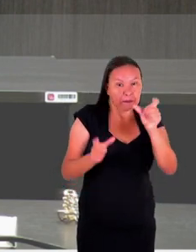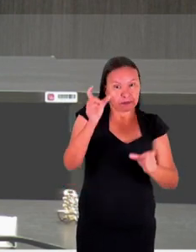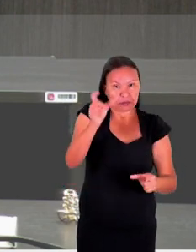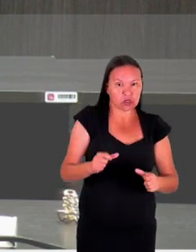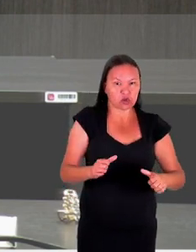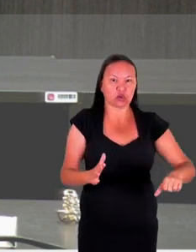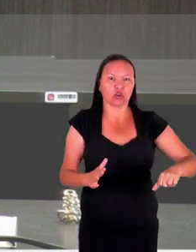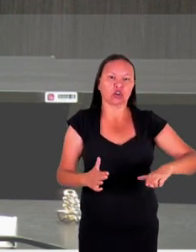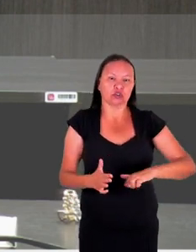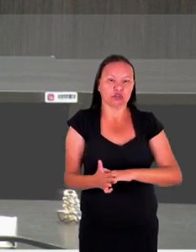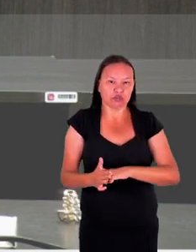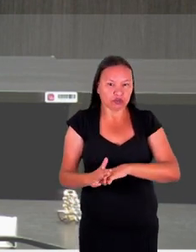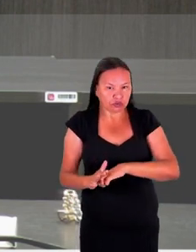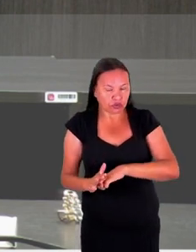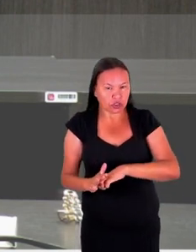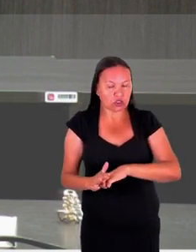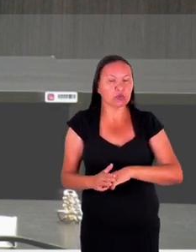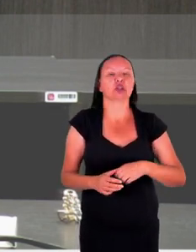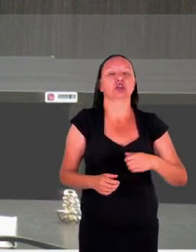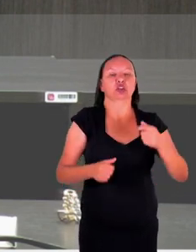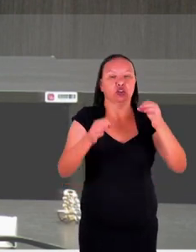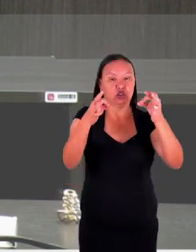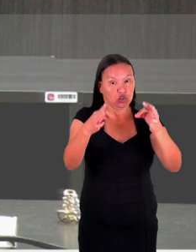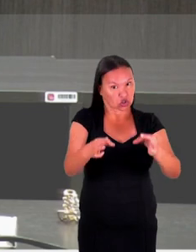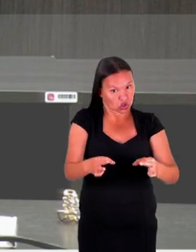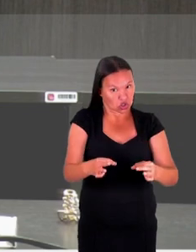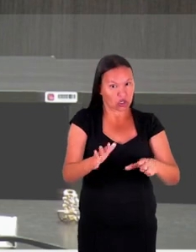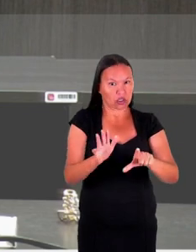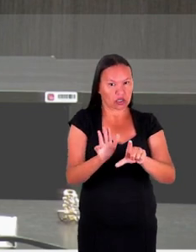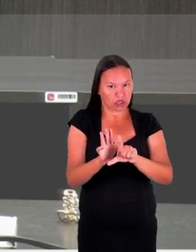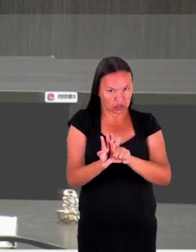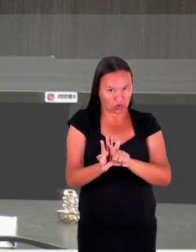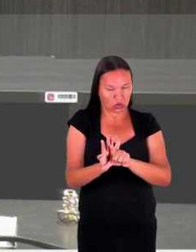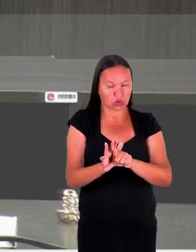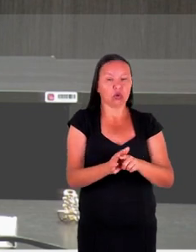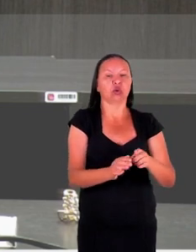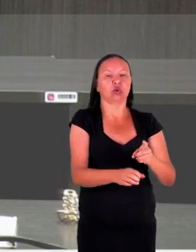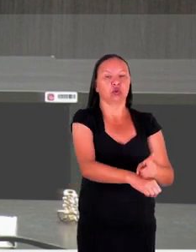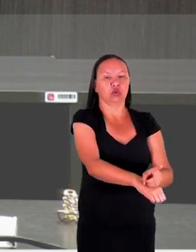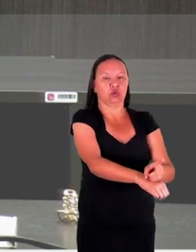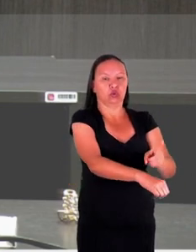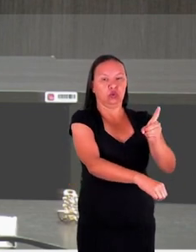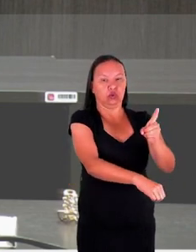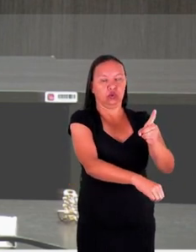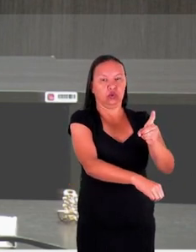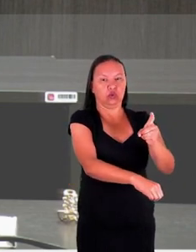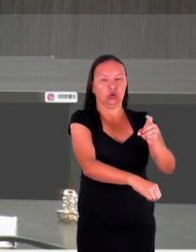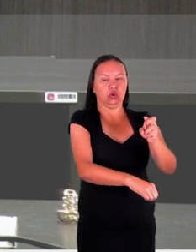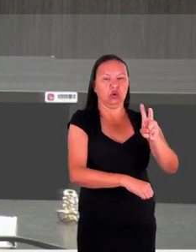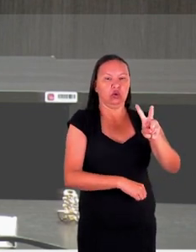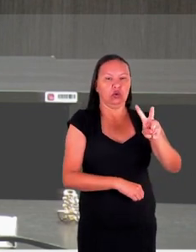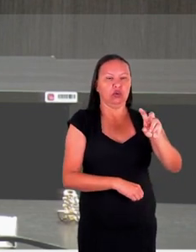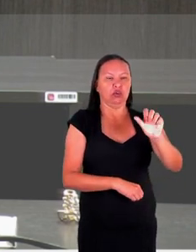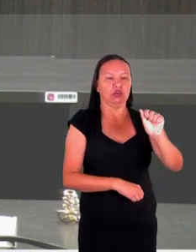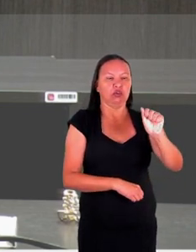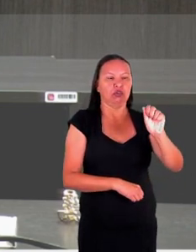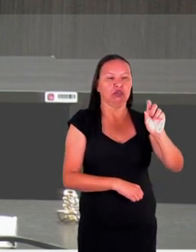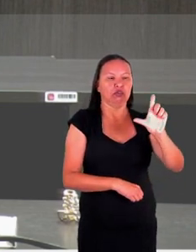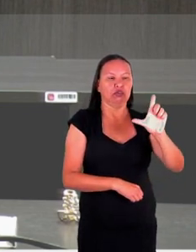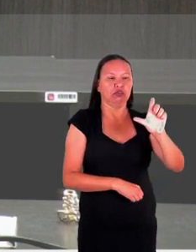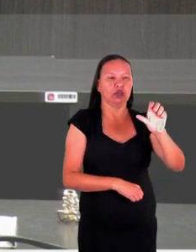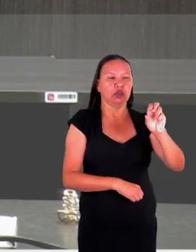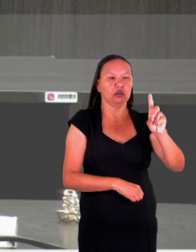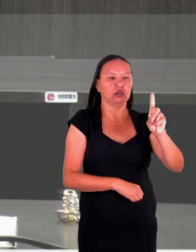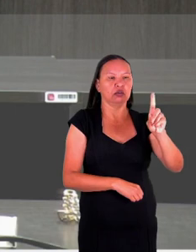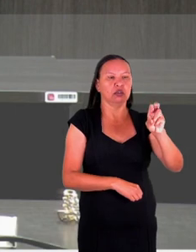de Defesa dos Direitos das Vítimas. E o doutor Marcelo Weitzel, que comumente está conosco, está de férias. Então,